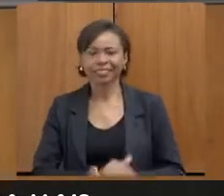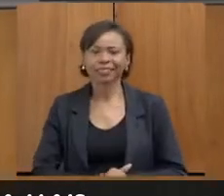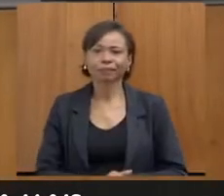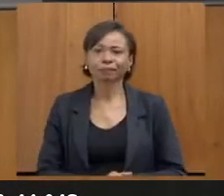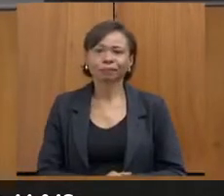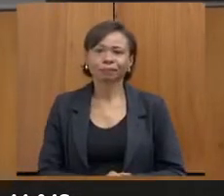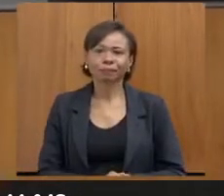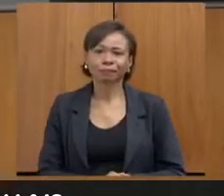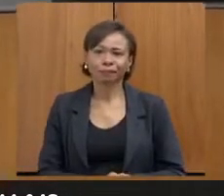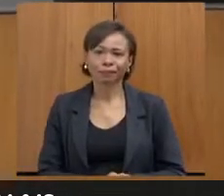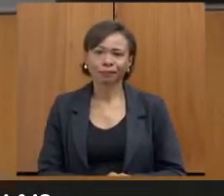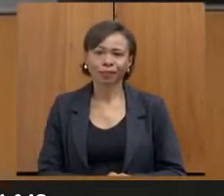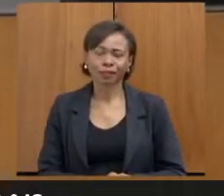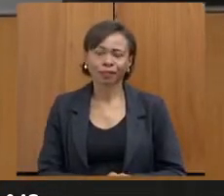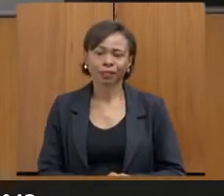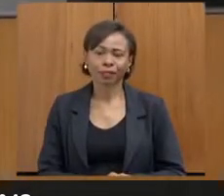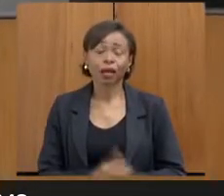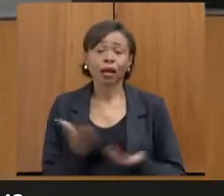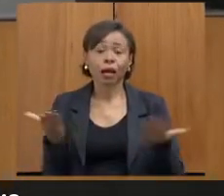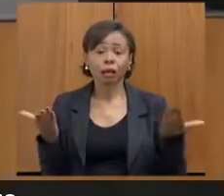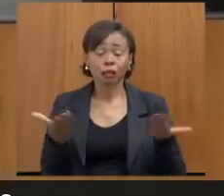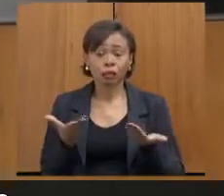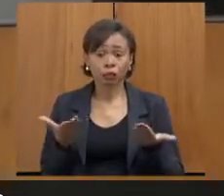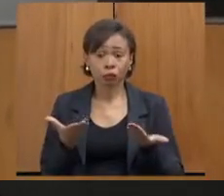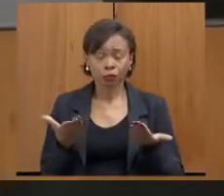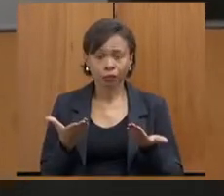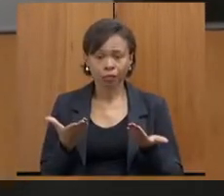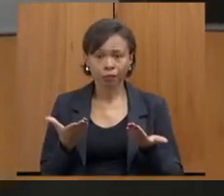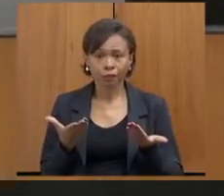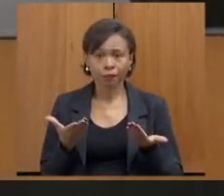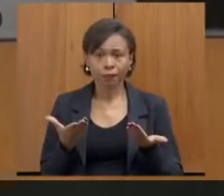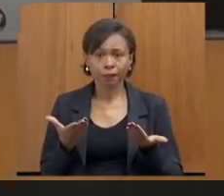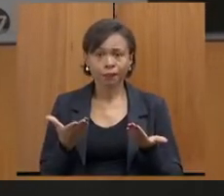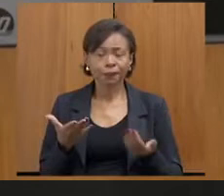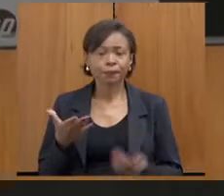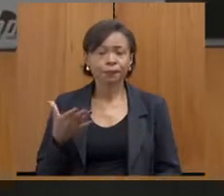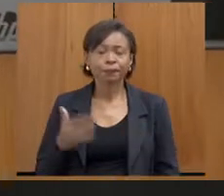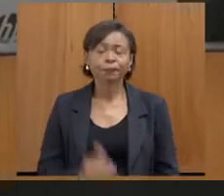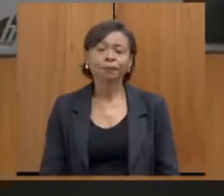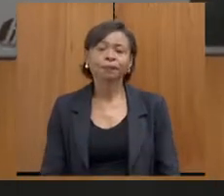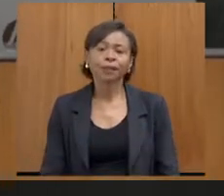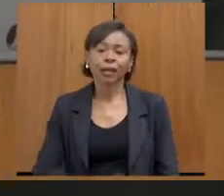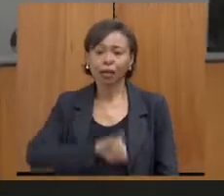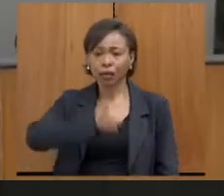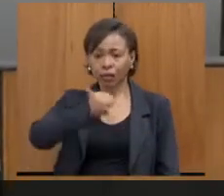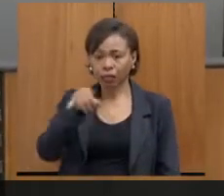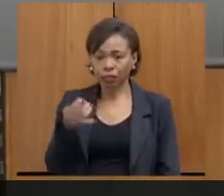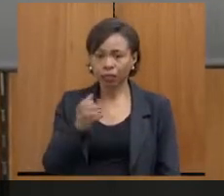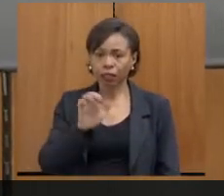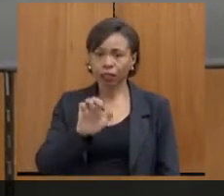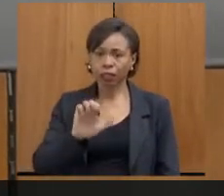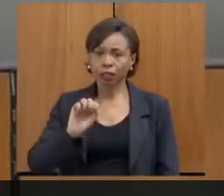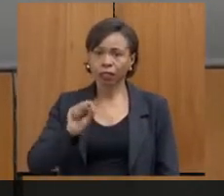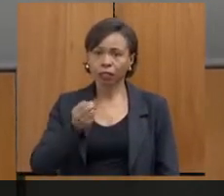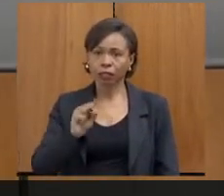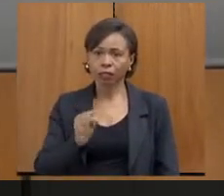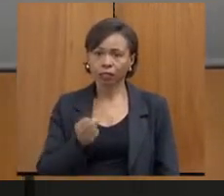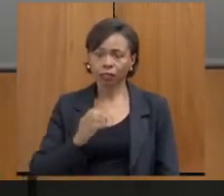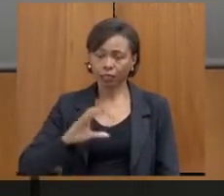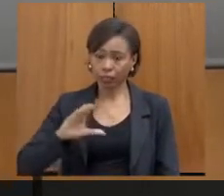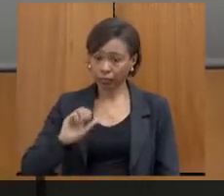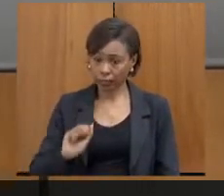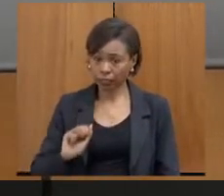Obrigada. Agora eu passo aqui para a Jéssica, para